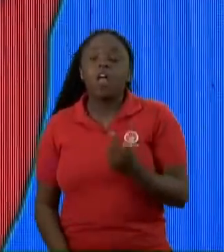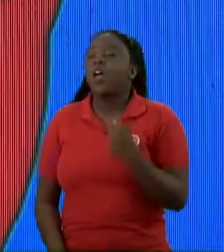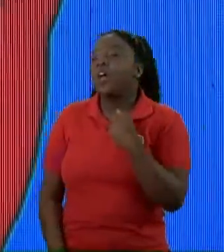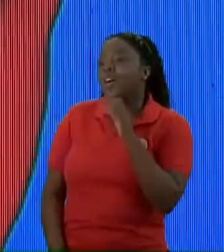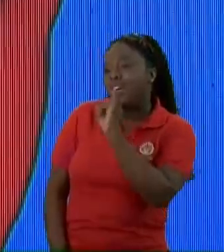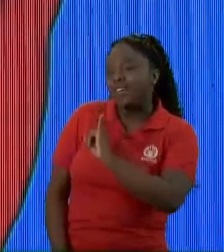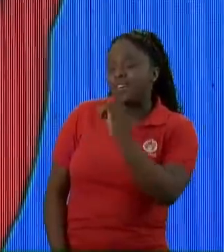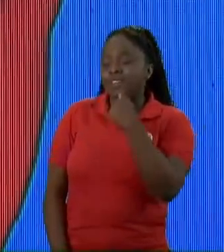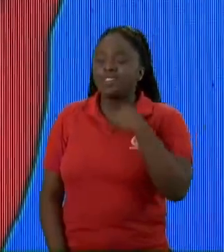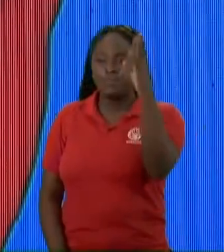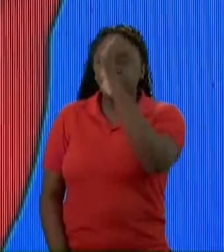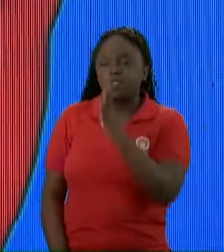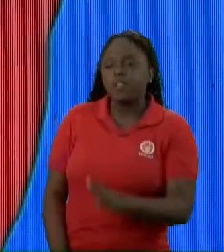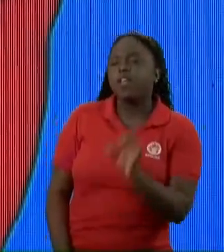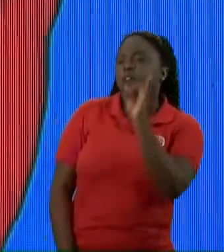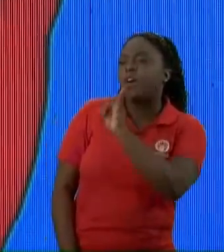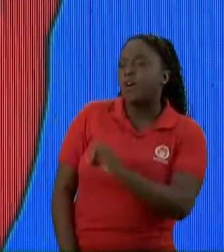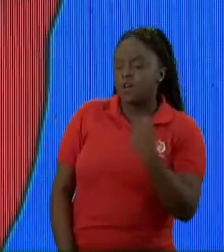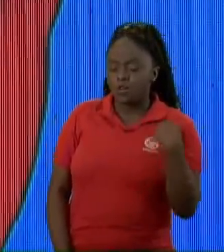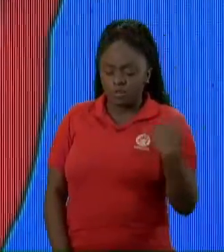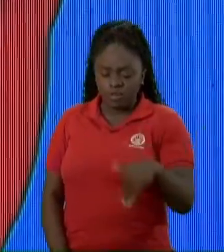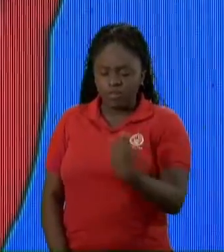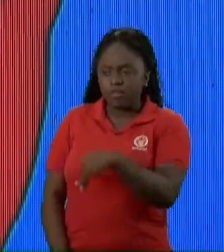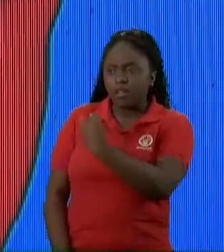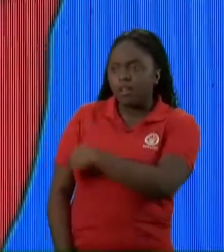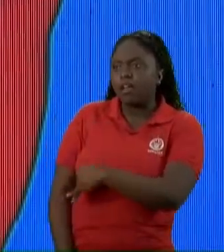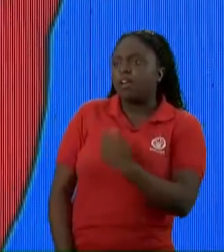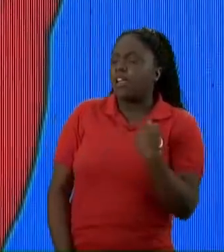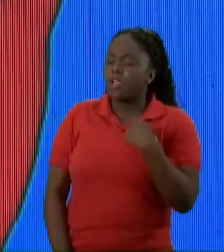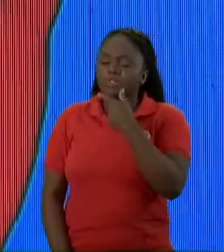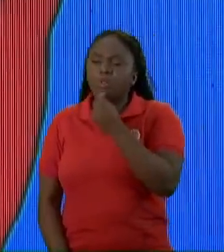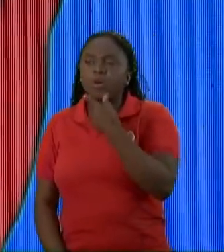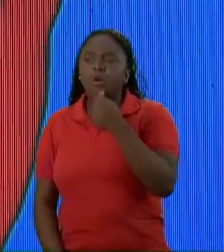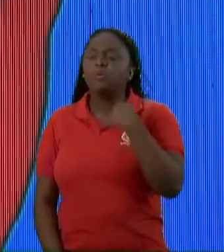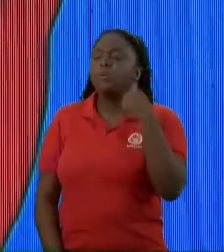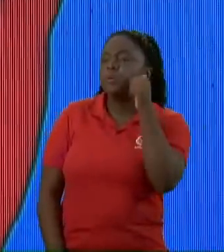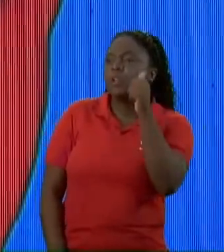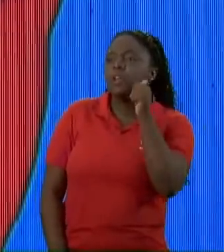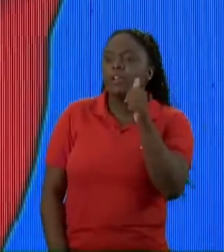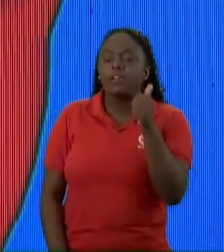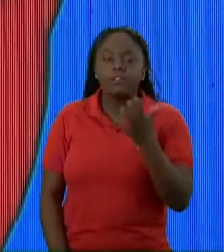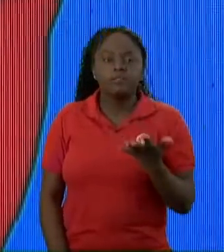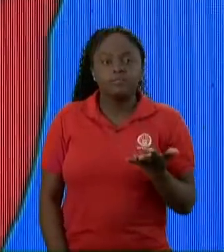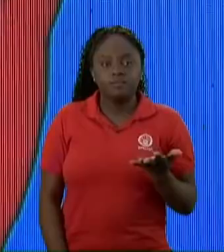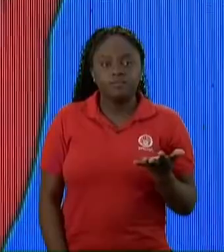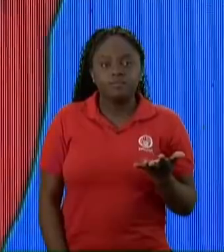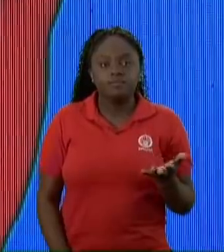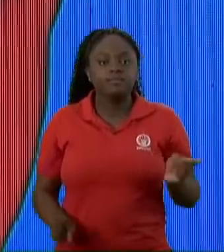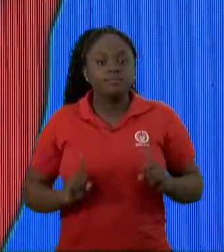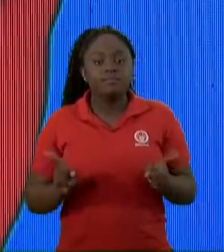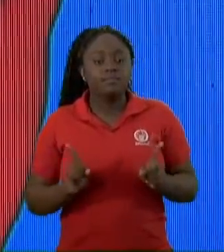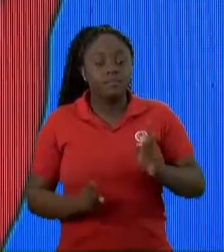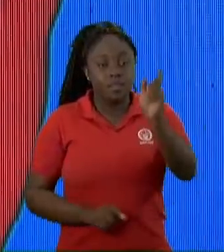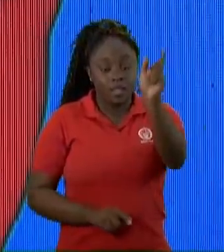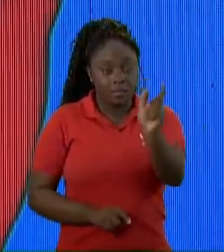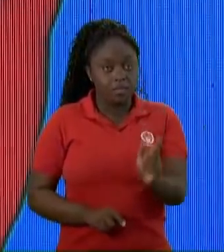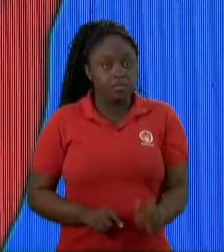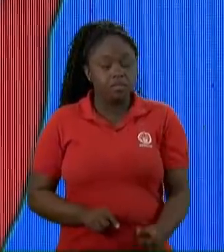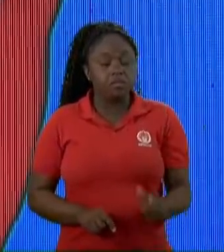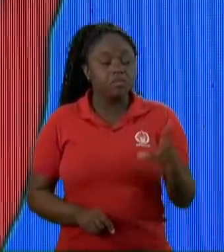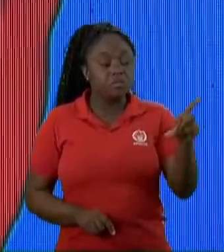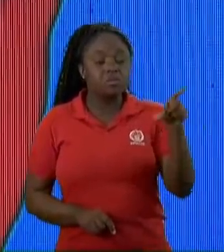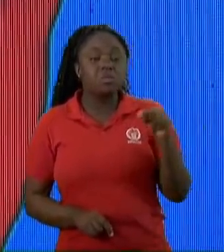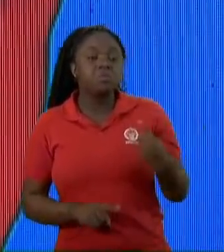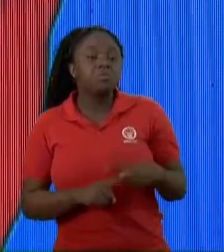sou brasileiro Oi eu sou atleticano Oi eu sou homem Sou mulher Não A pessoa vai se definir